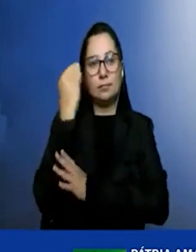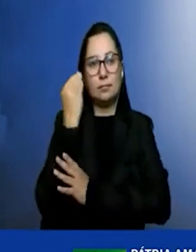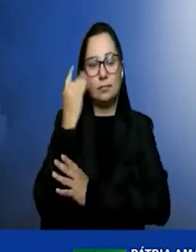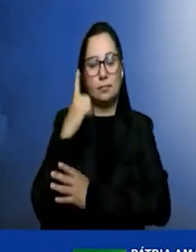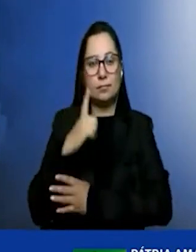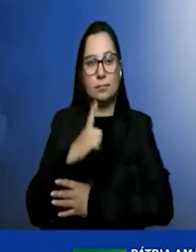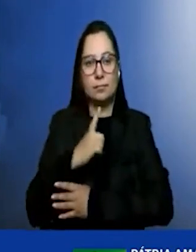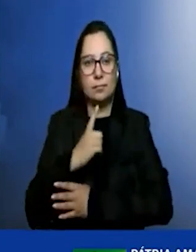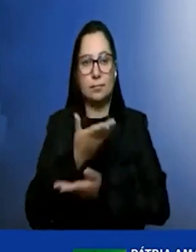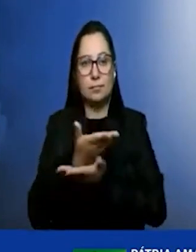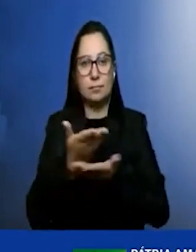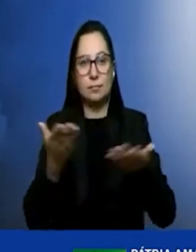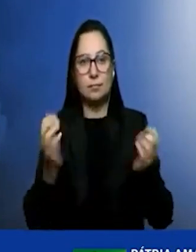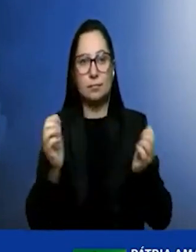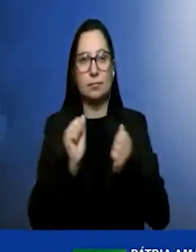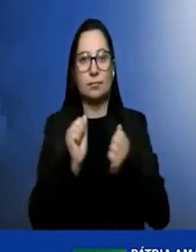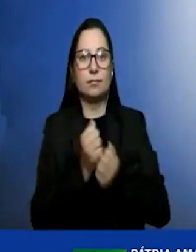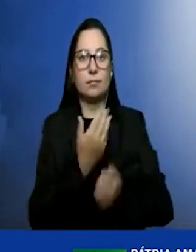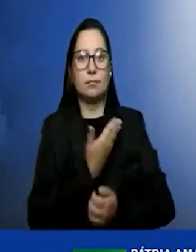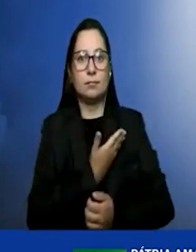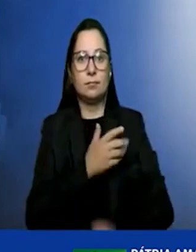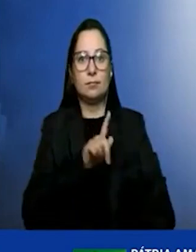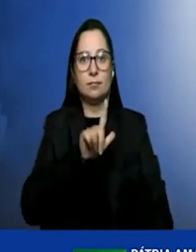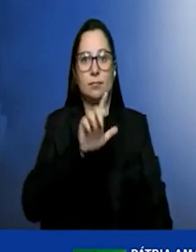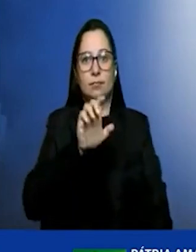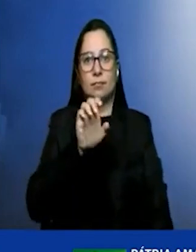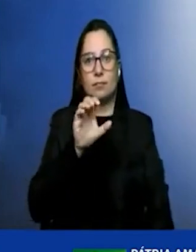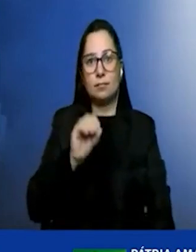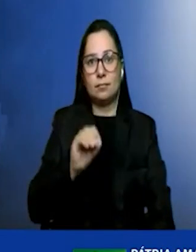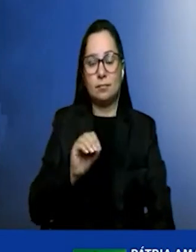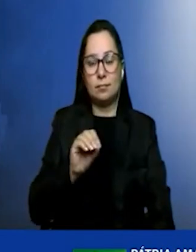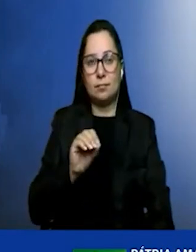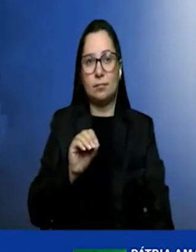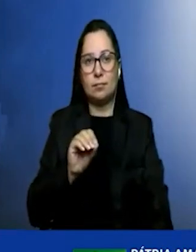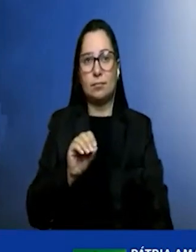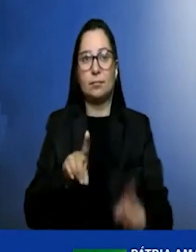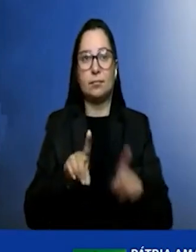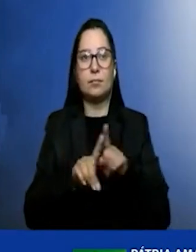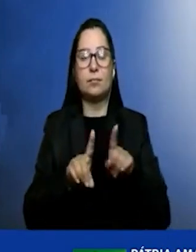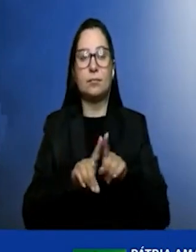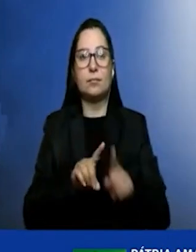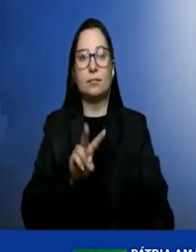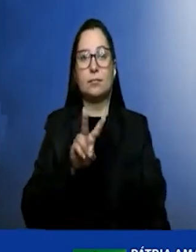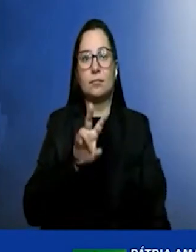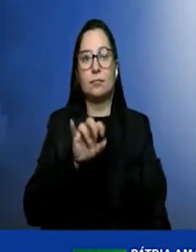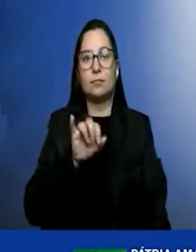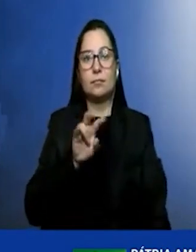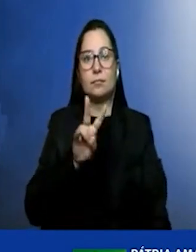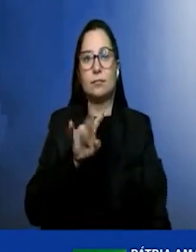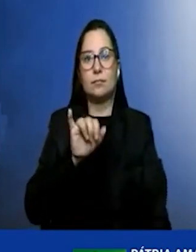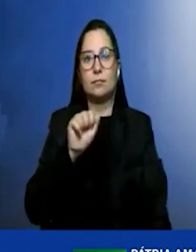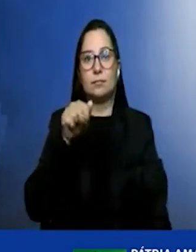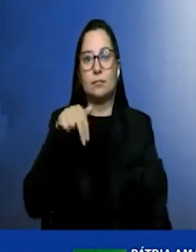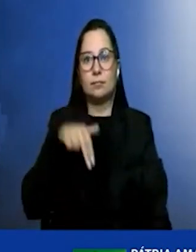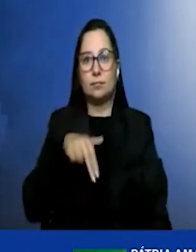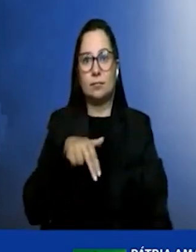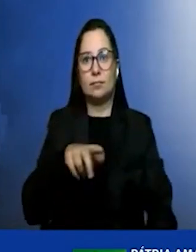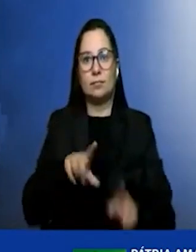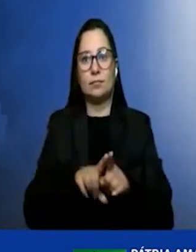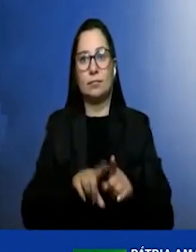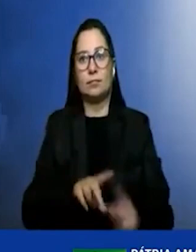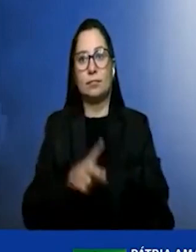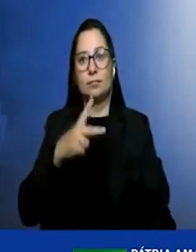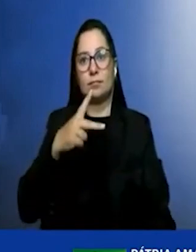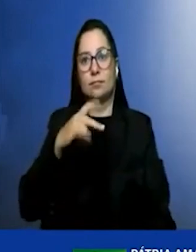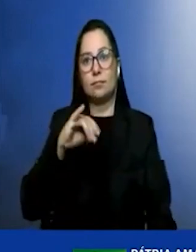o nosso amigo Léo, da Unigel, com a nossa amiga Vivian, daqui da Toyota, nosso amigo Picanso, do